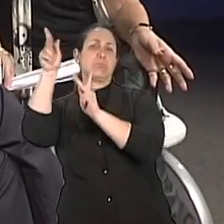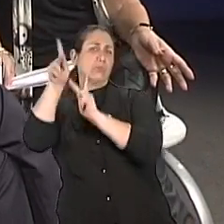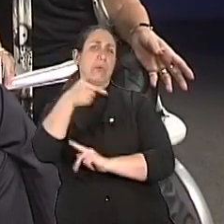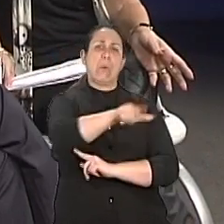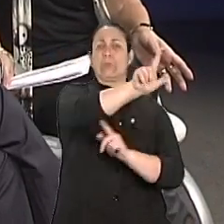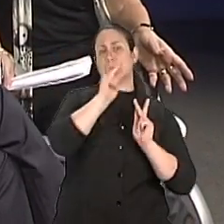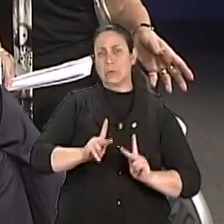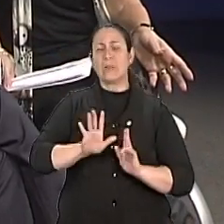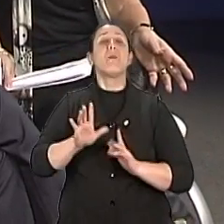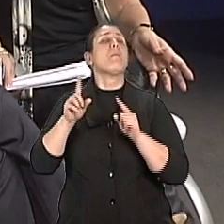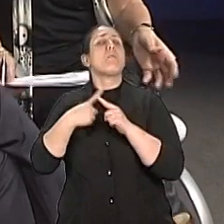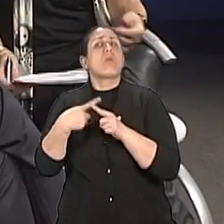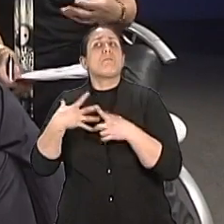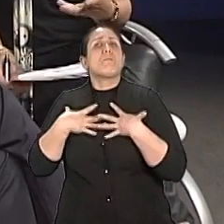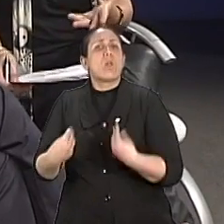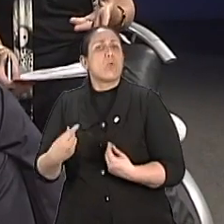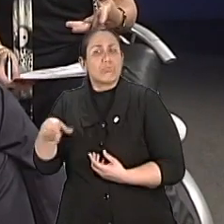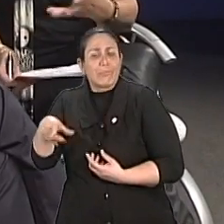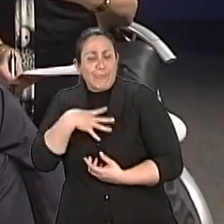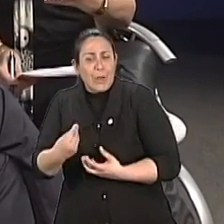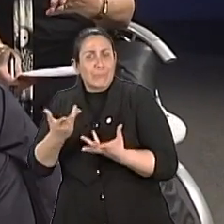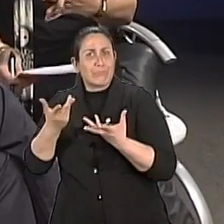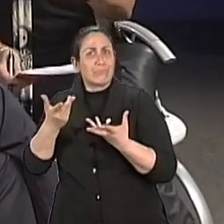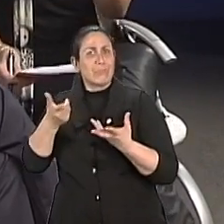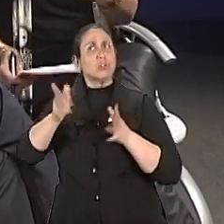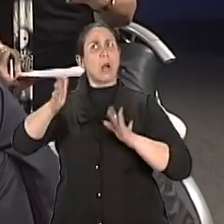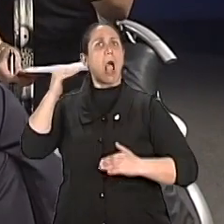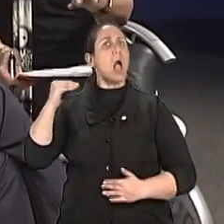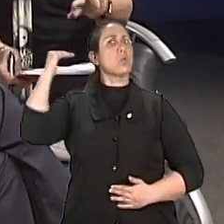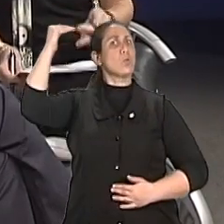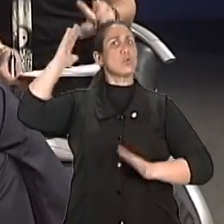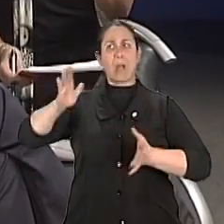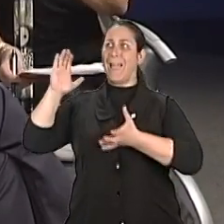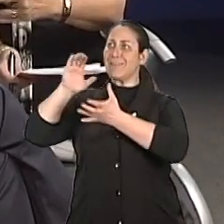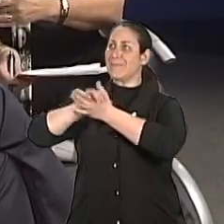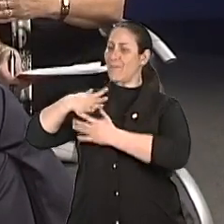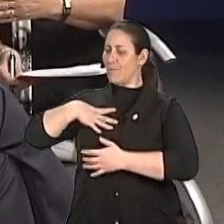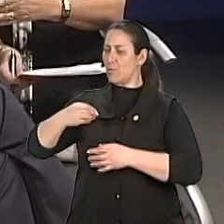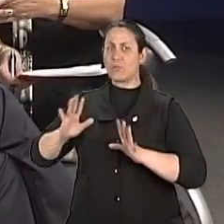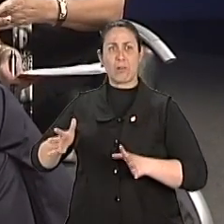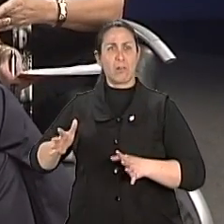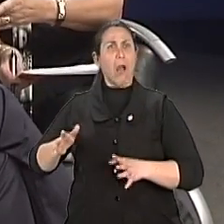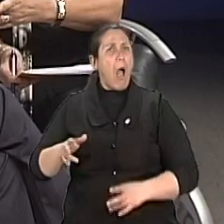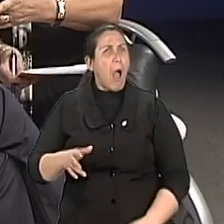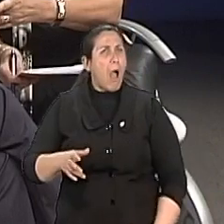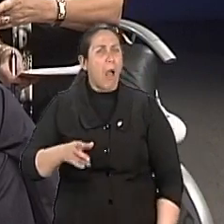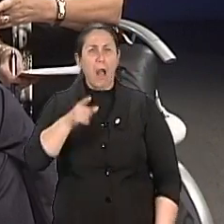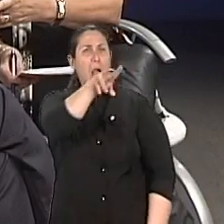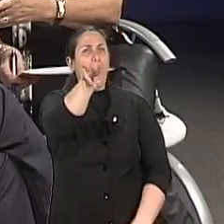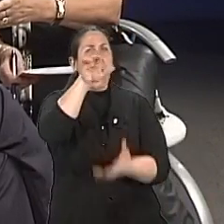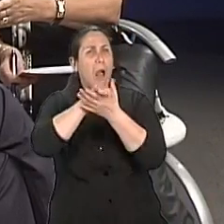pais estão nessa fase da vida, os filhos estão adultos. Aí o adulto casado com filhos, mas vocês não devem se separar. Acontece isso?